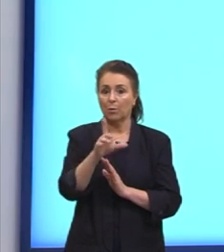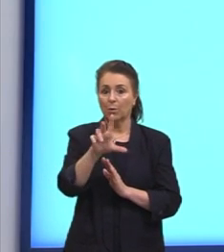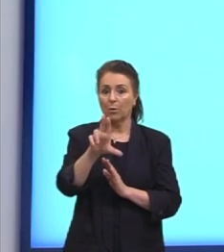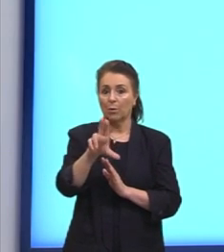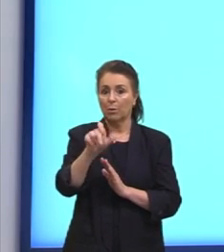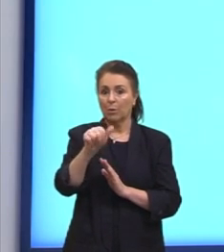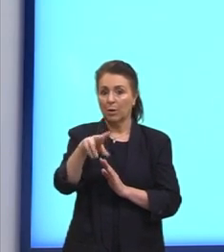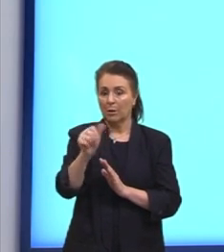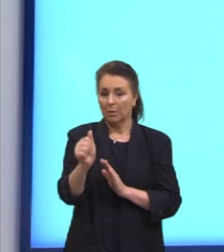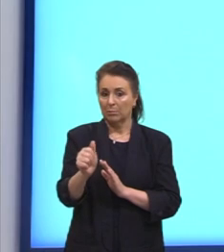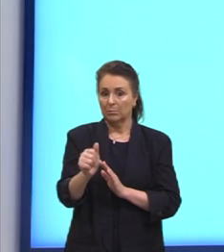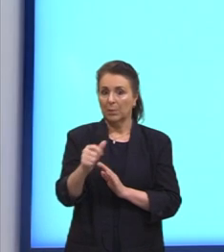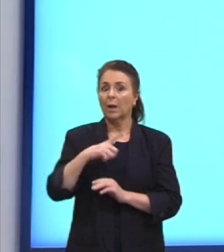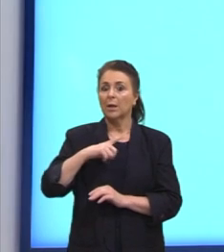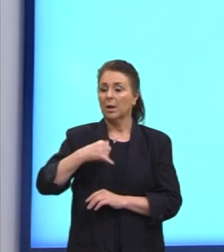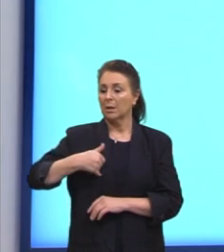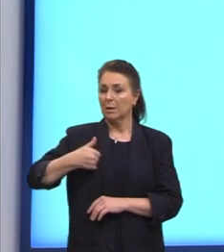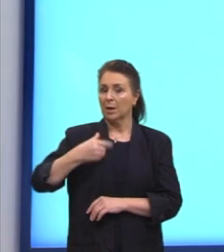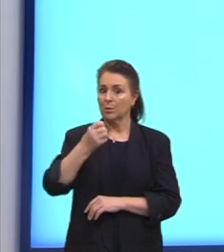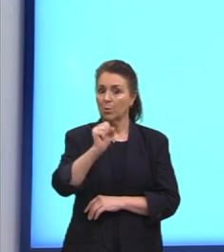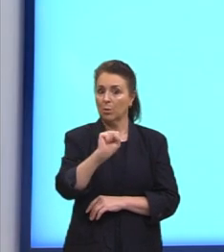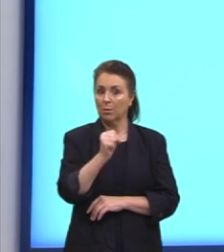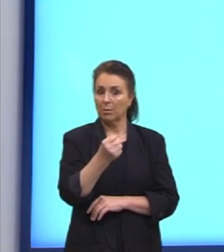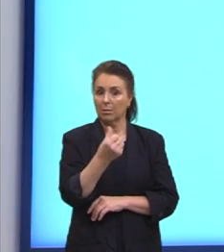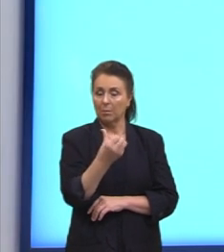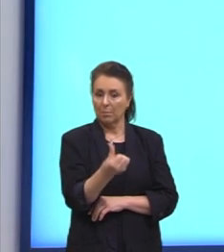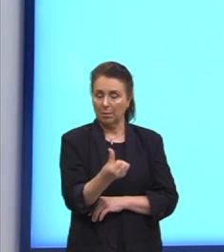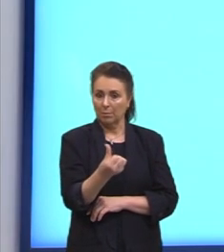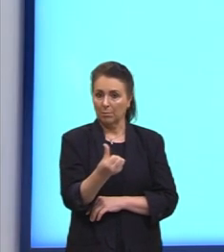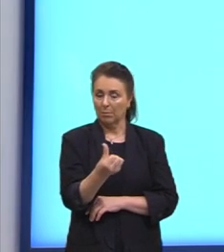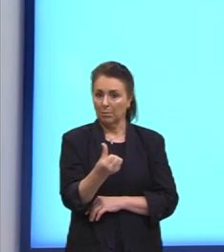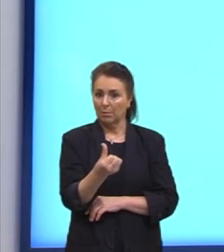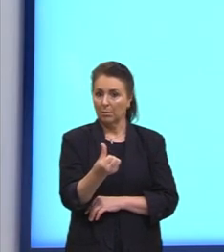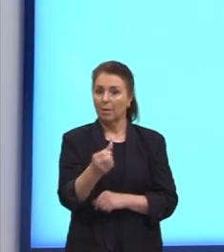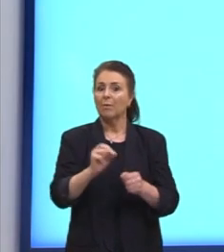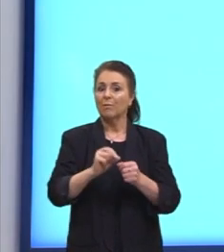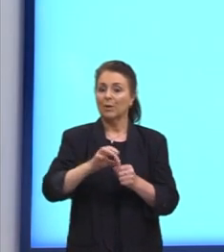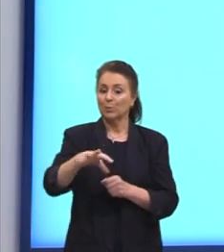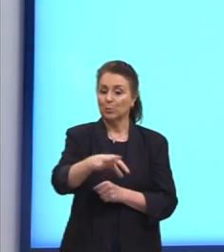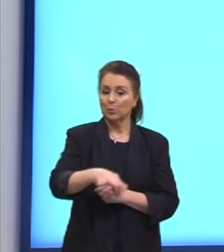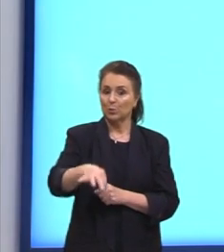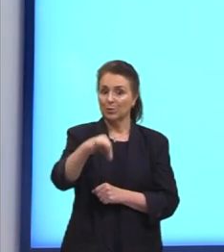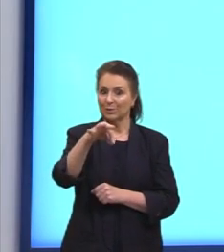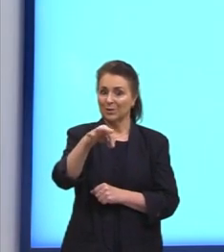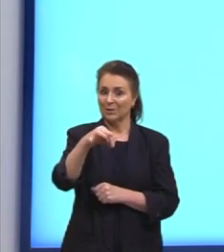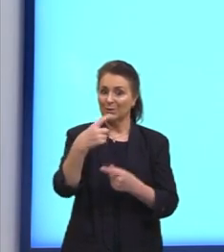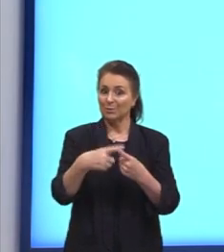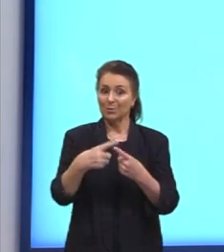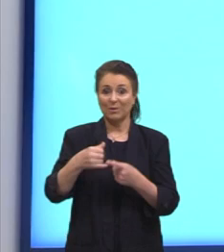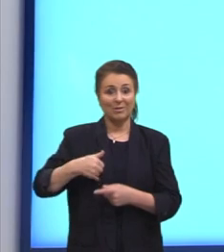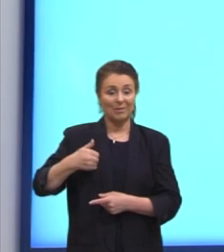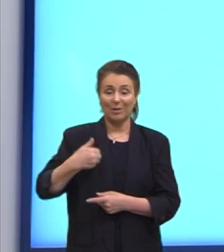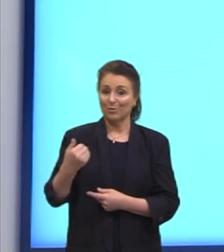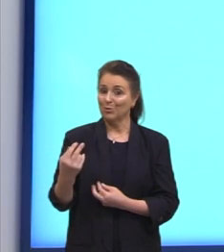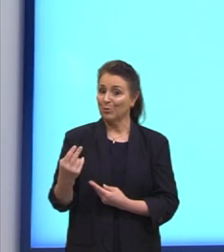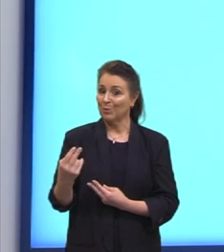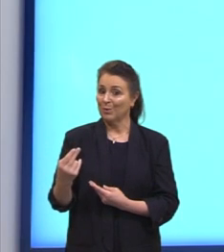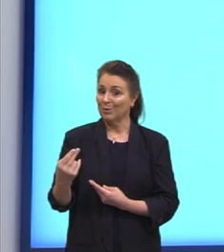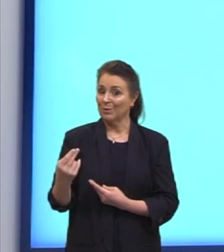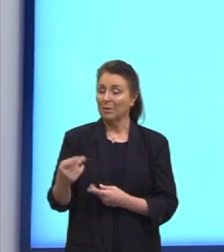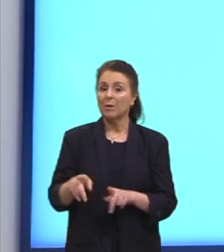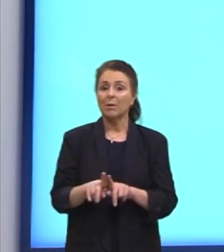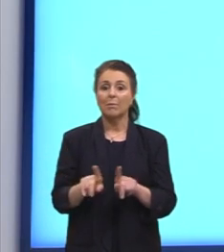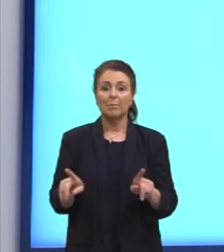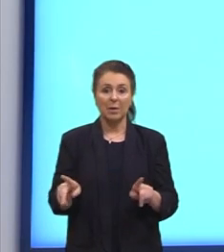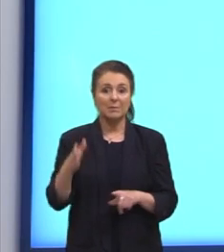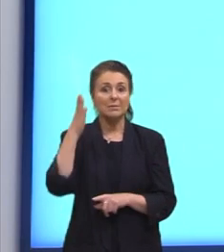86. Aí o que acontece nesse caso? Ocorre um sorteio, né, porque ambos têm a mesma idade, mas o que